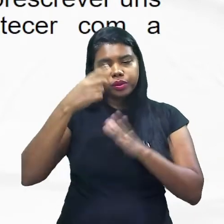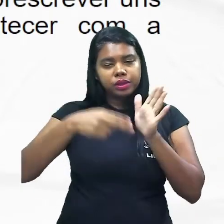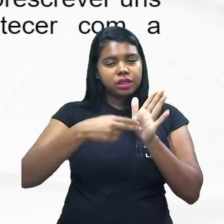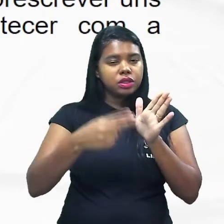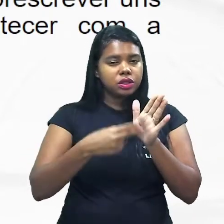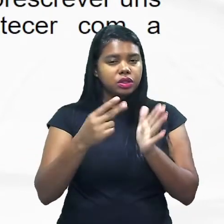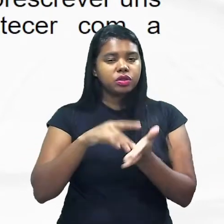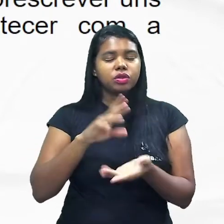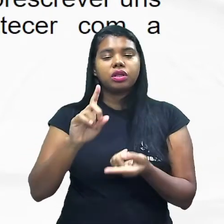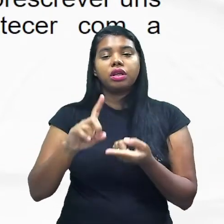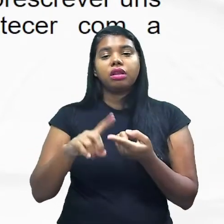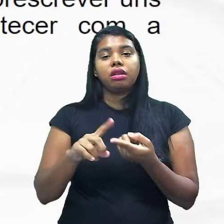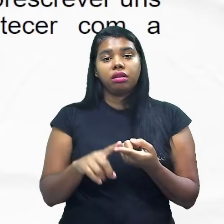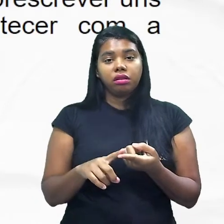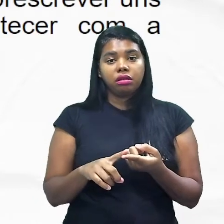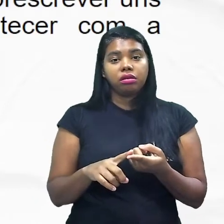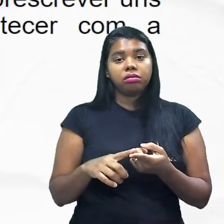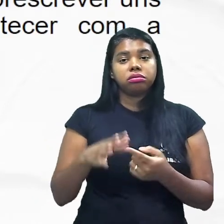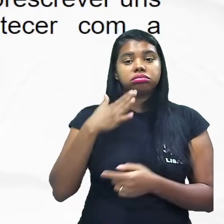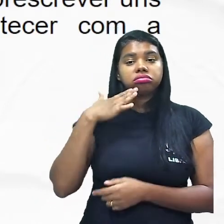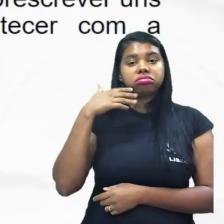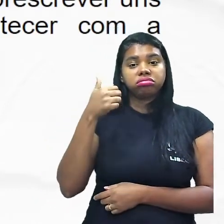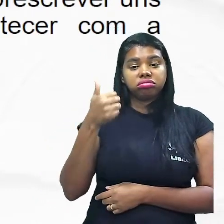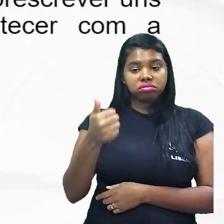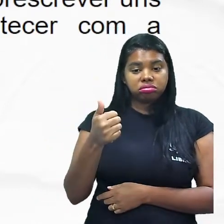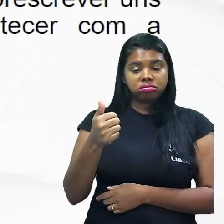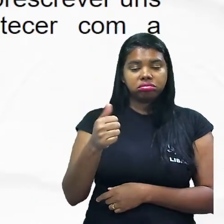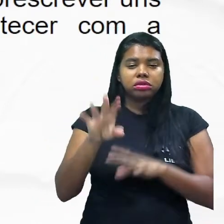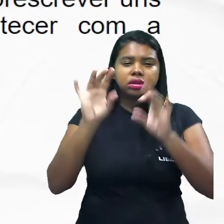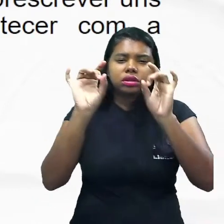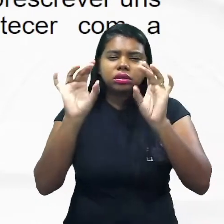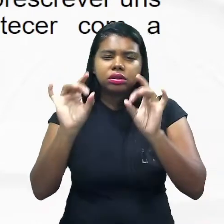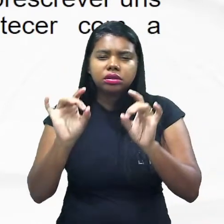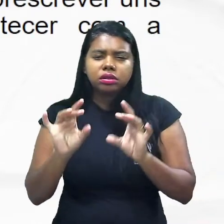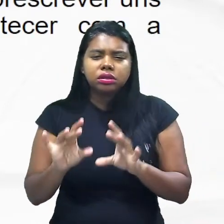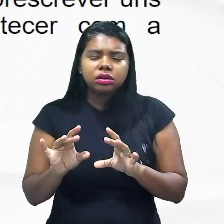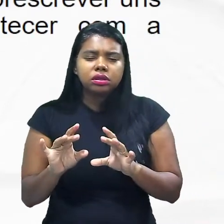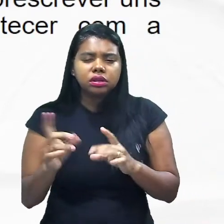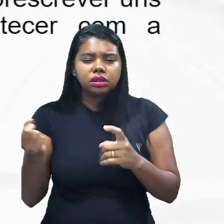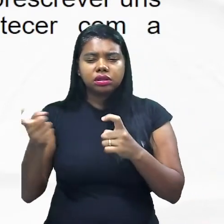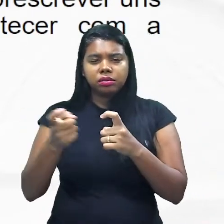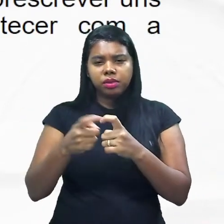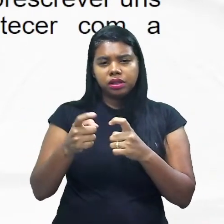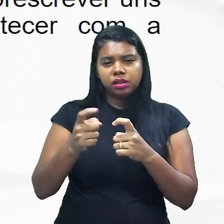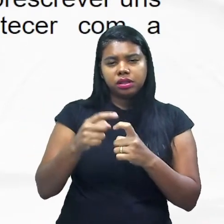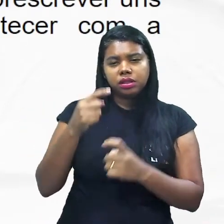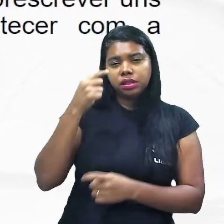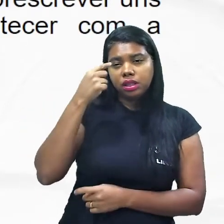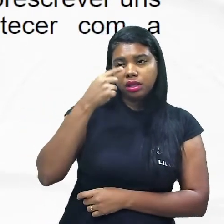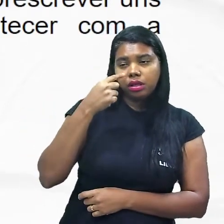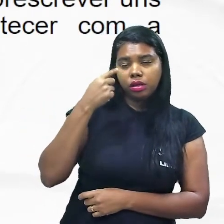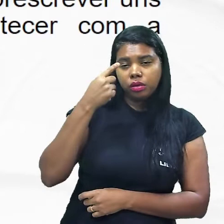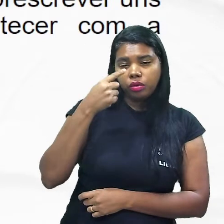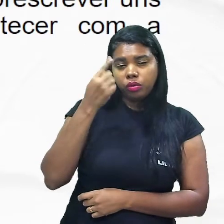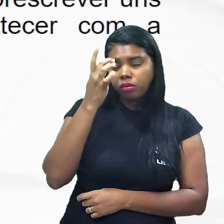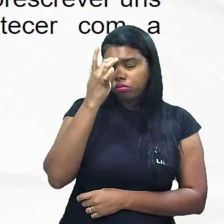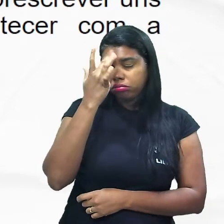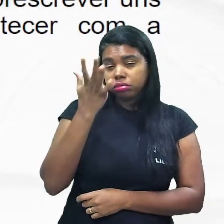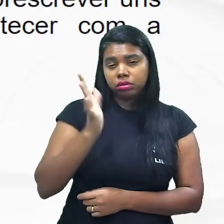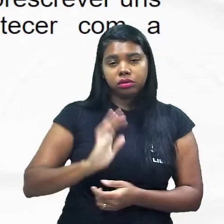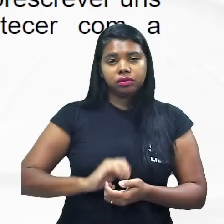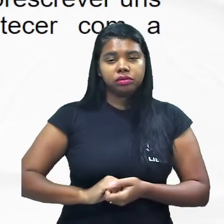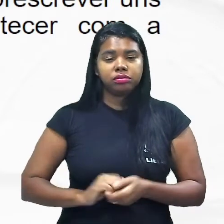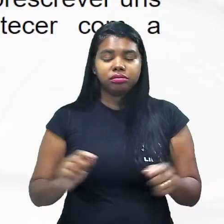a tal ponto que um dos melhores especialistas chegará a tratar de qualquer distúrbio ocular com muita facilidade